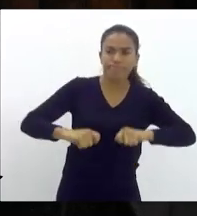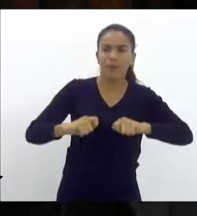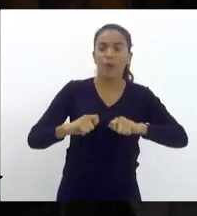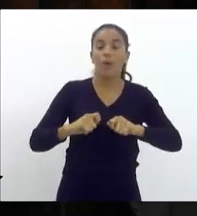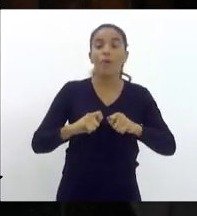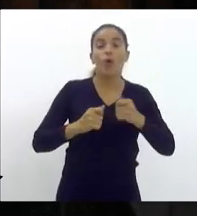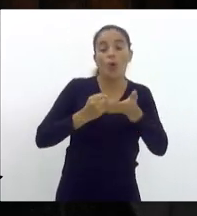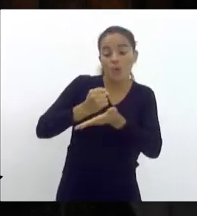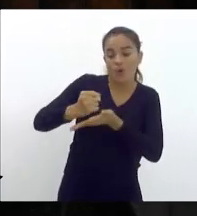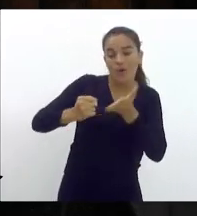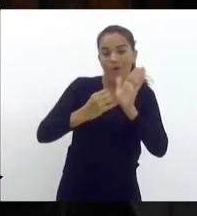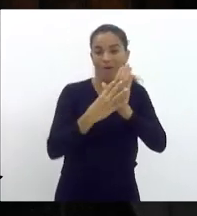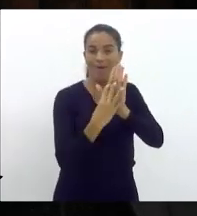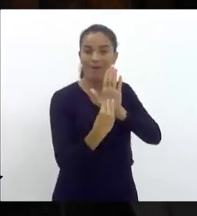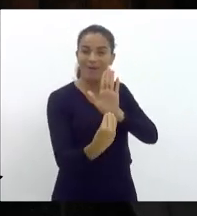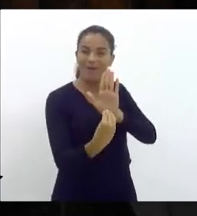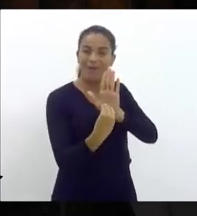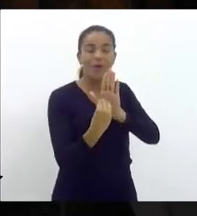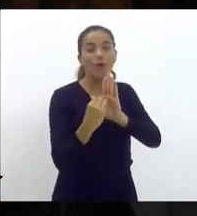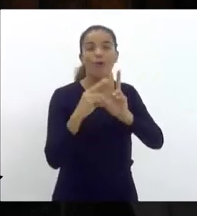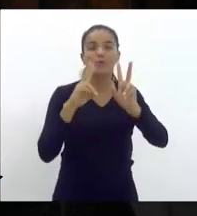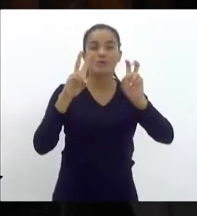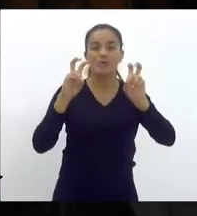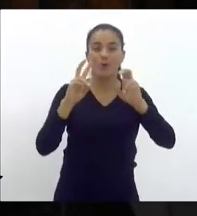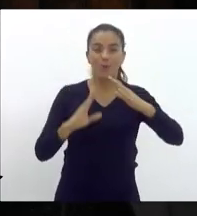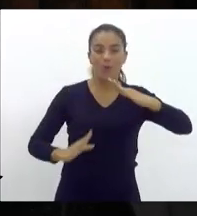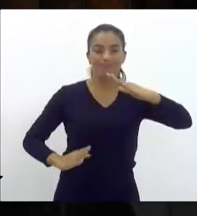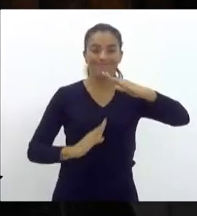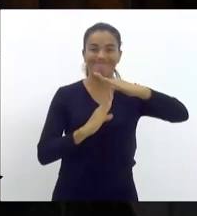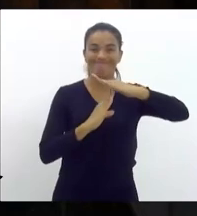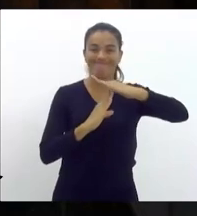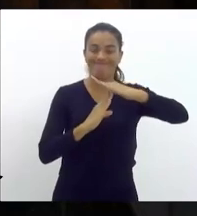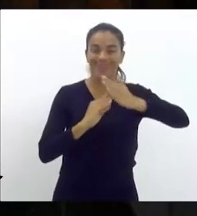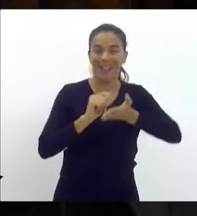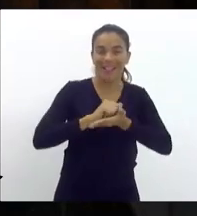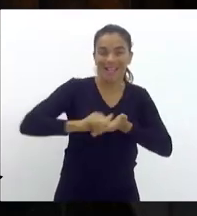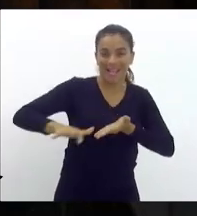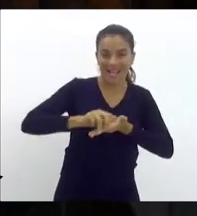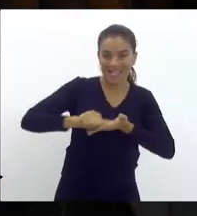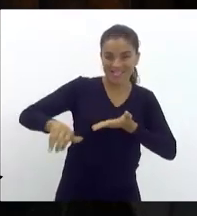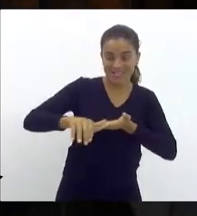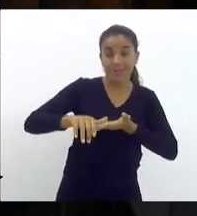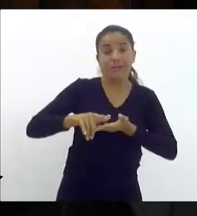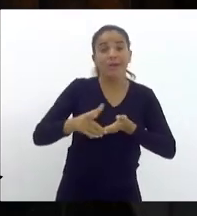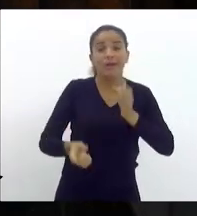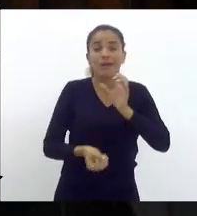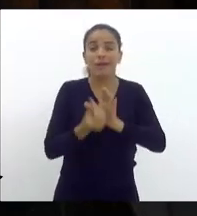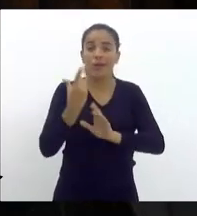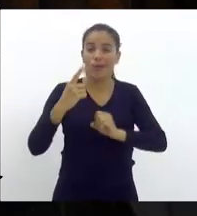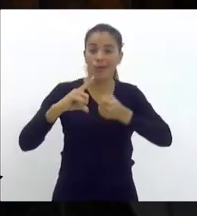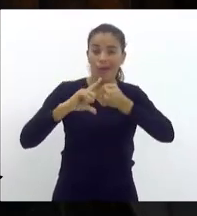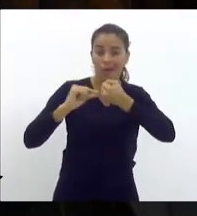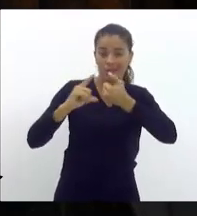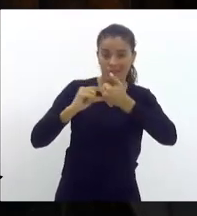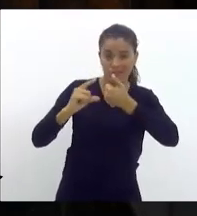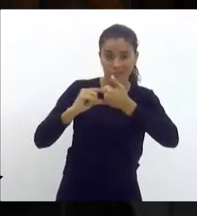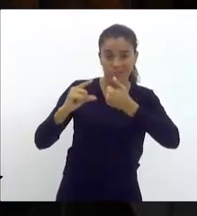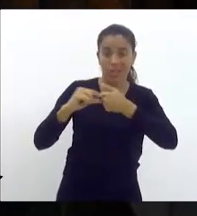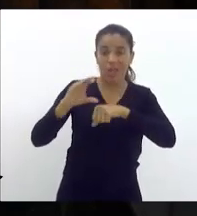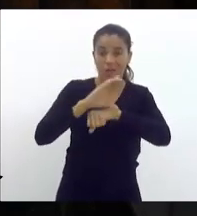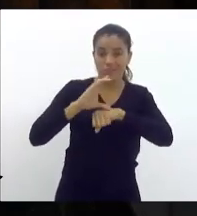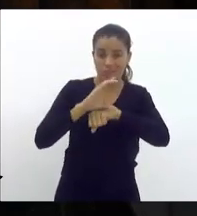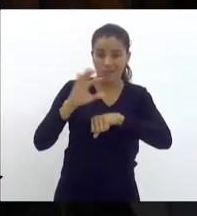arcabouço do teto de gasto, porque criou lá um artigo na Constituição Federal,